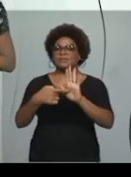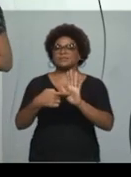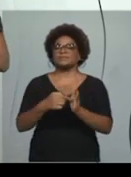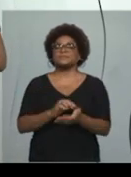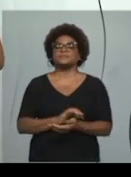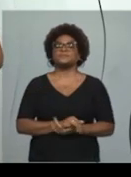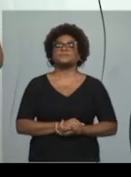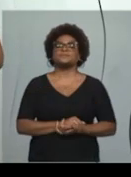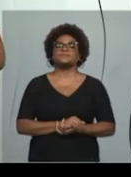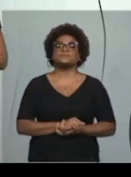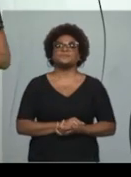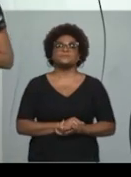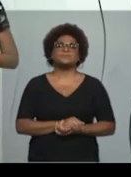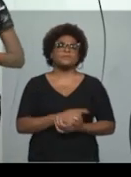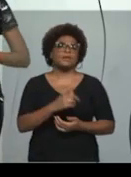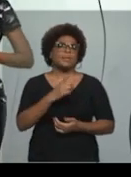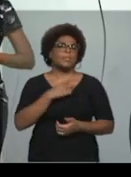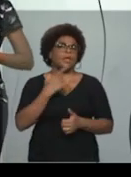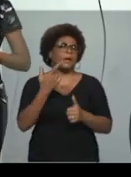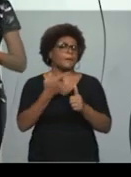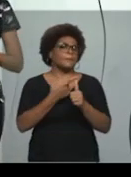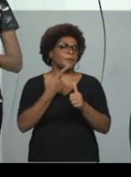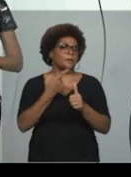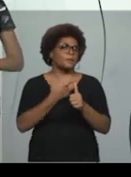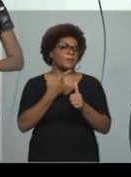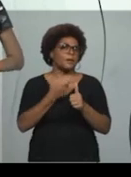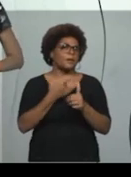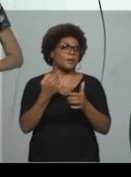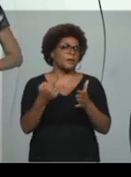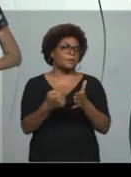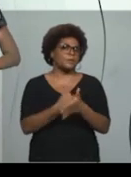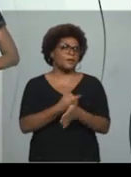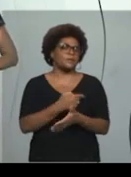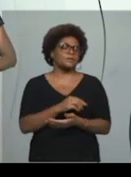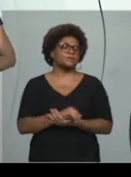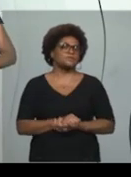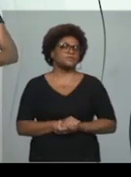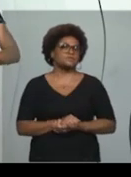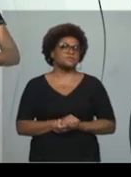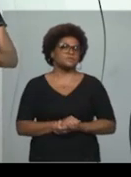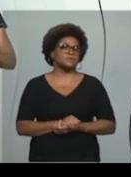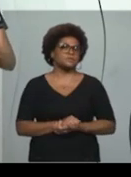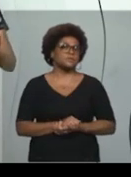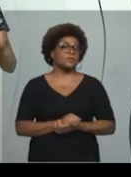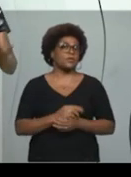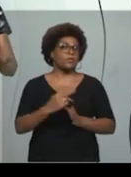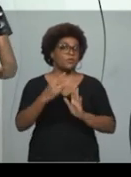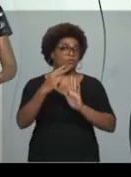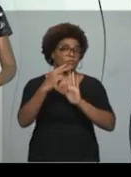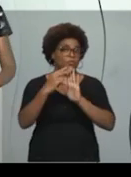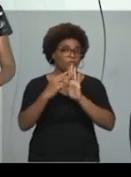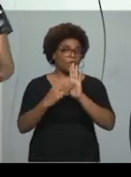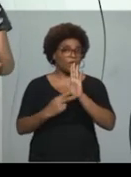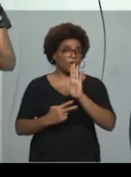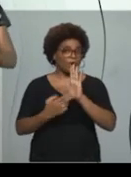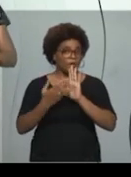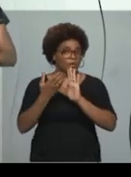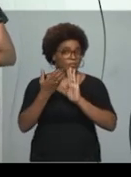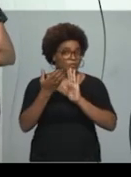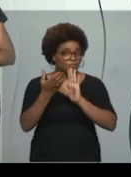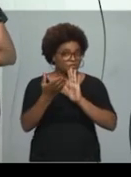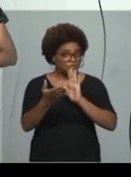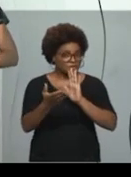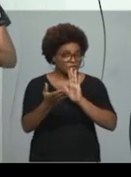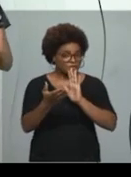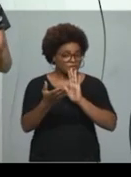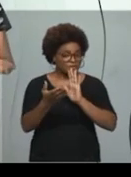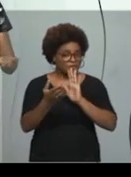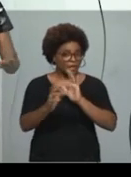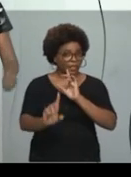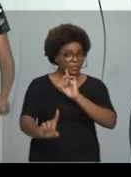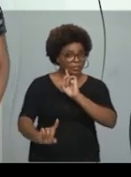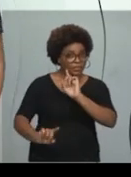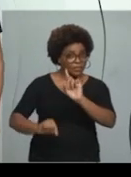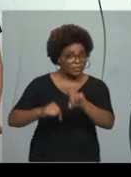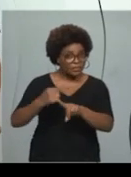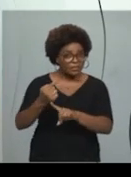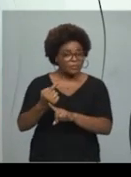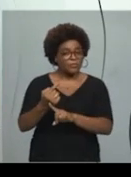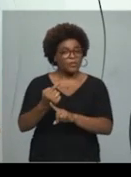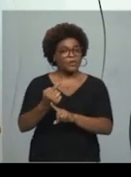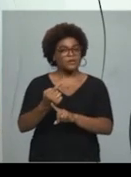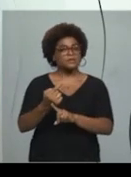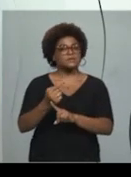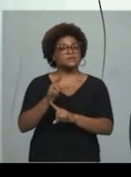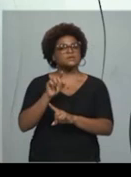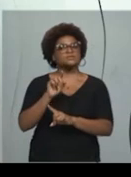questão. Eu vou fazer a leitura da questão para contextualizar e aí depois nós vamos ver